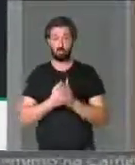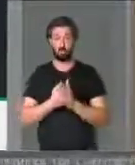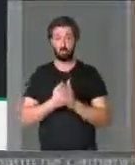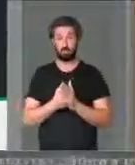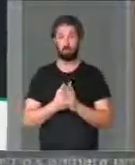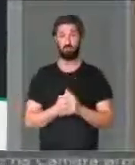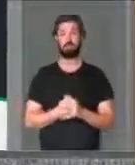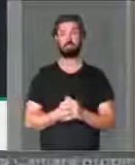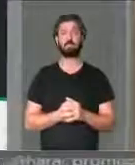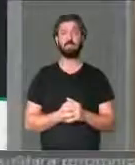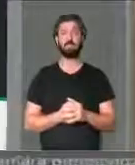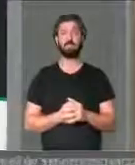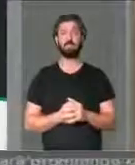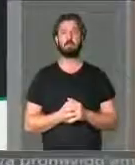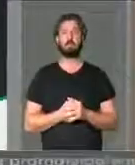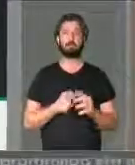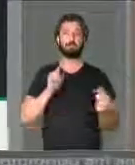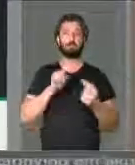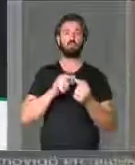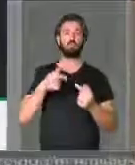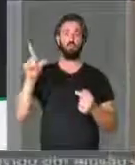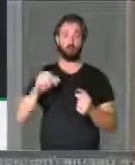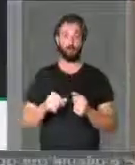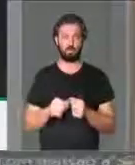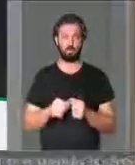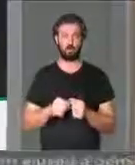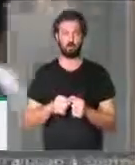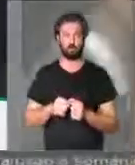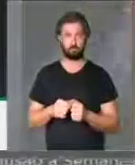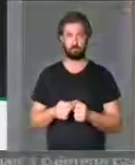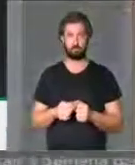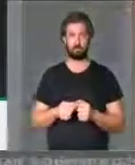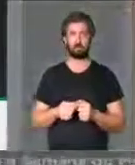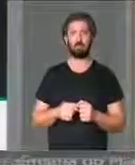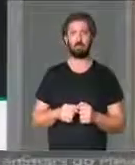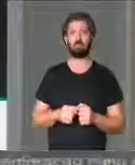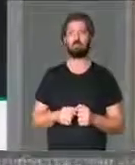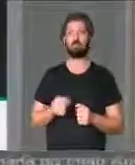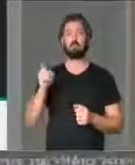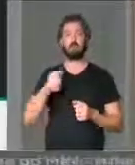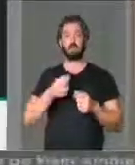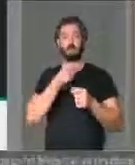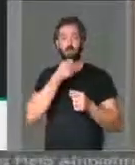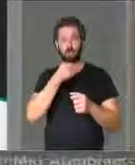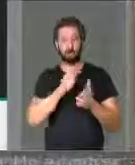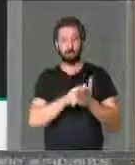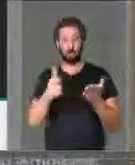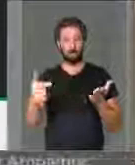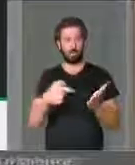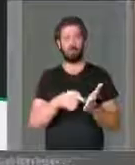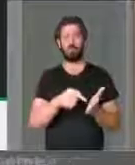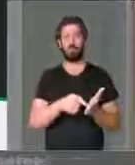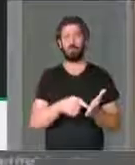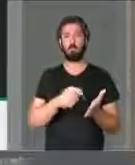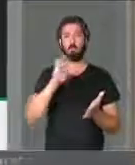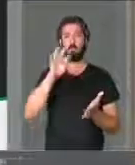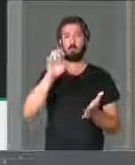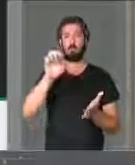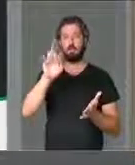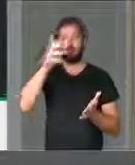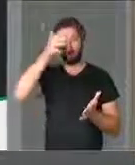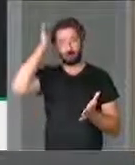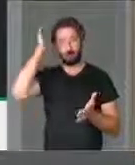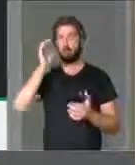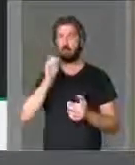é por outras razões. Entre elas, essa manchete de jornal, Temer teria